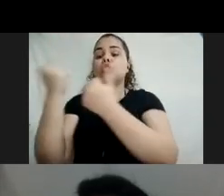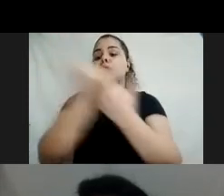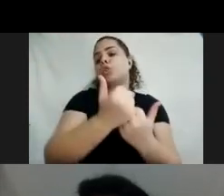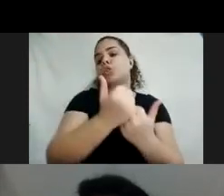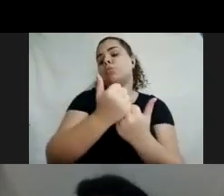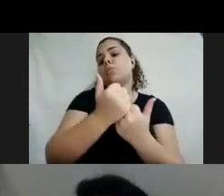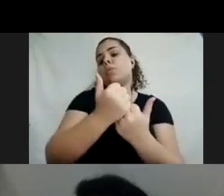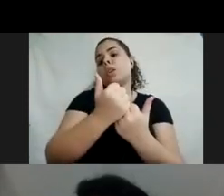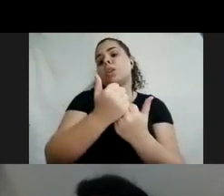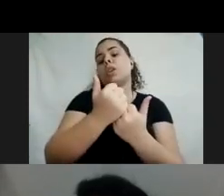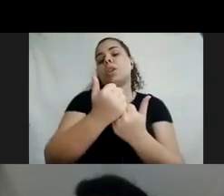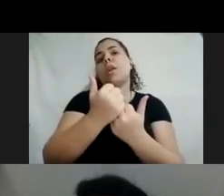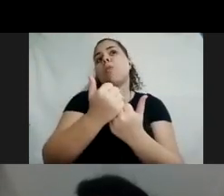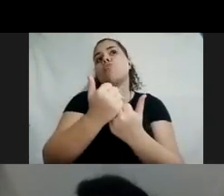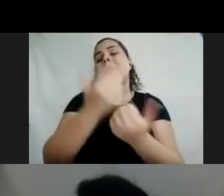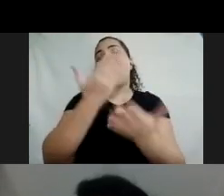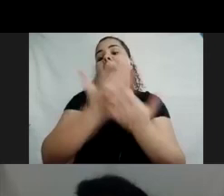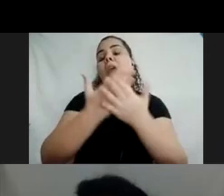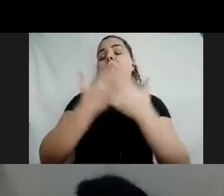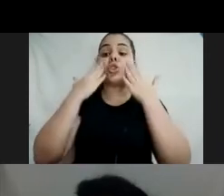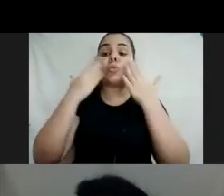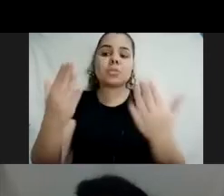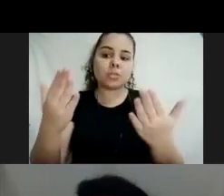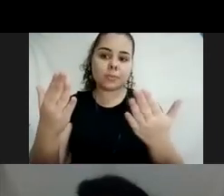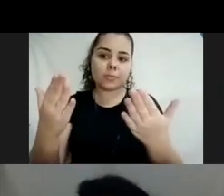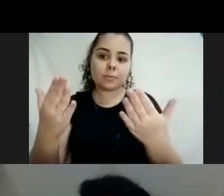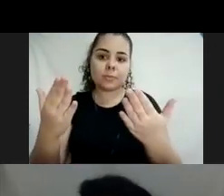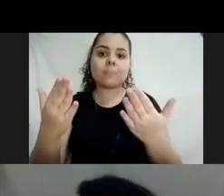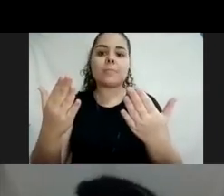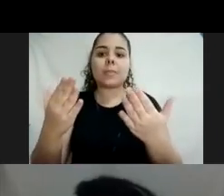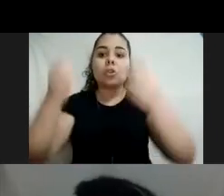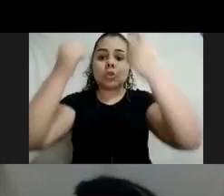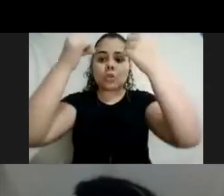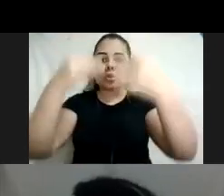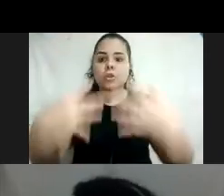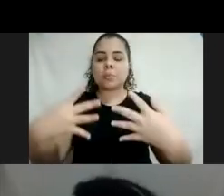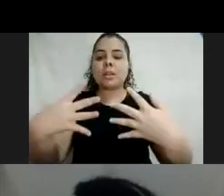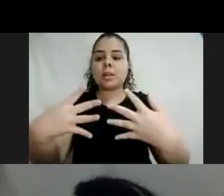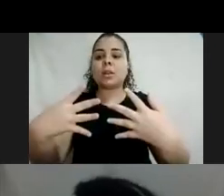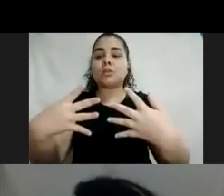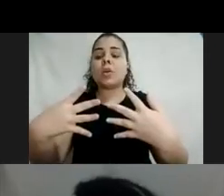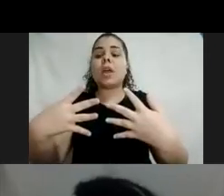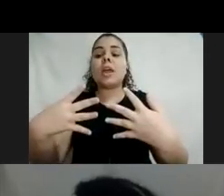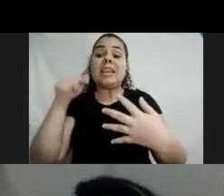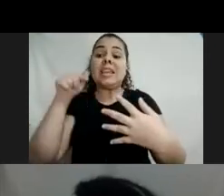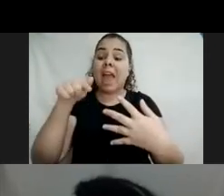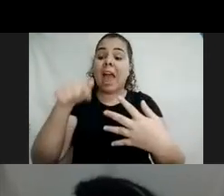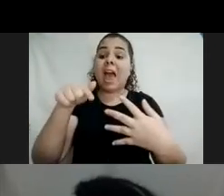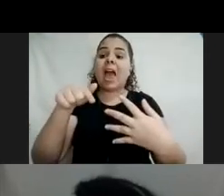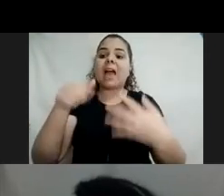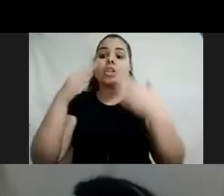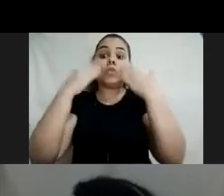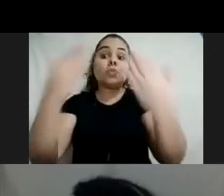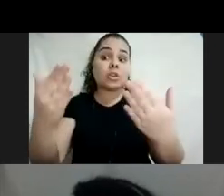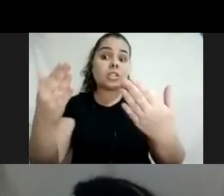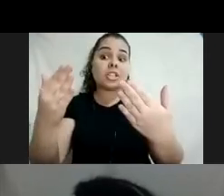não estou dizendo que a aula expositiva não seja importante, eu estou dizendo que ela não é a única forma de explicar um conteúdo. Você deu para essas